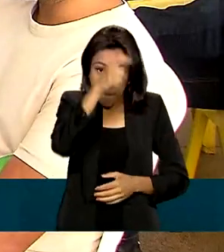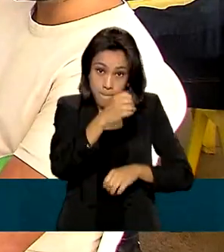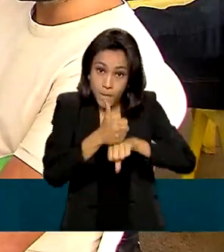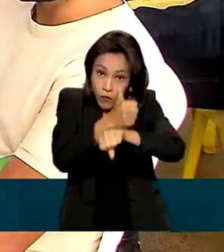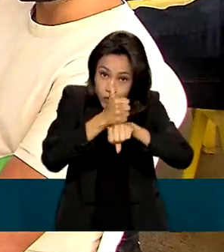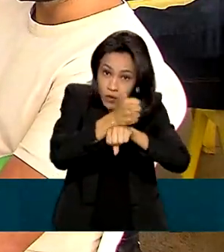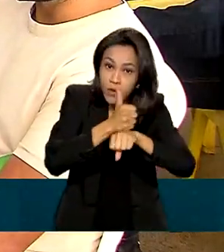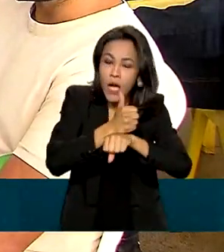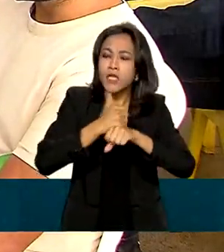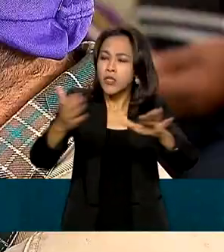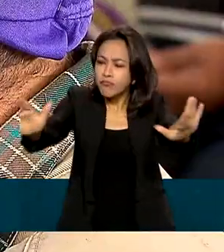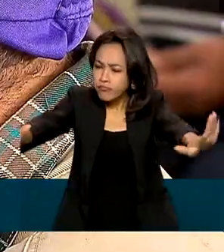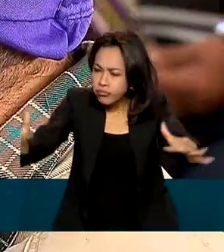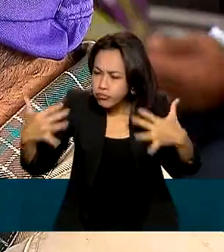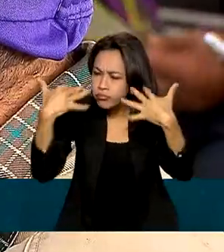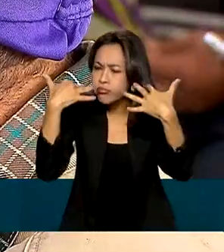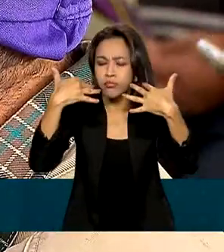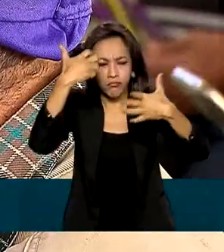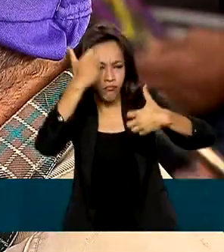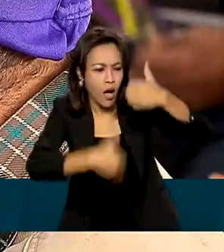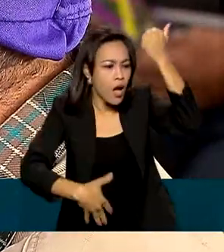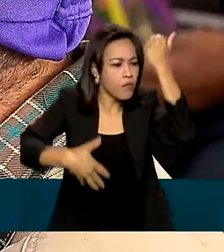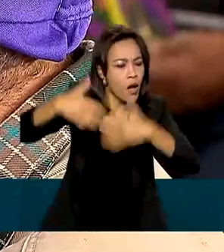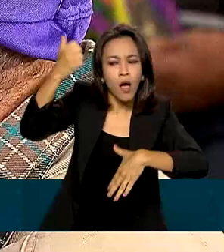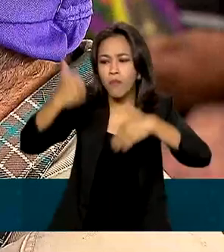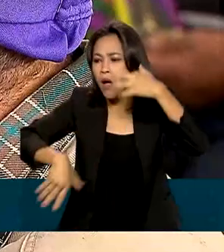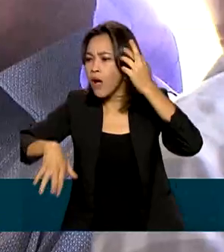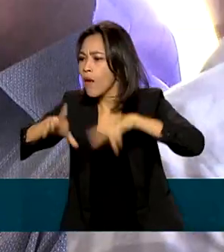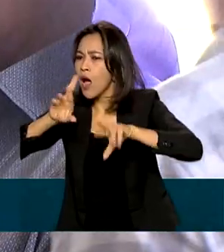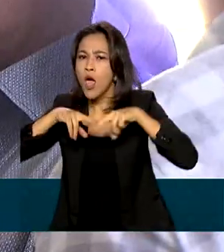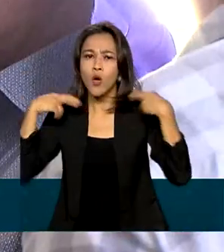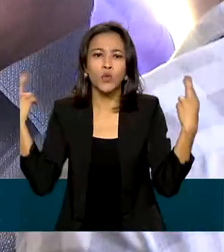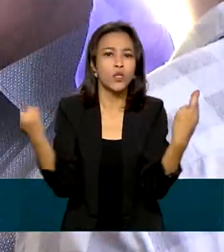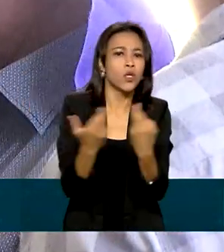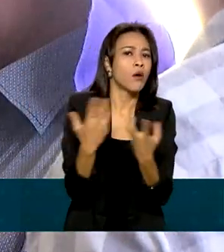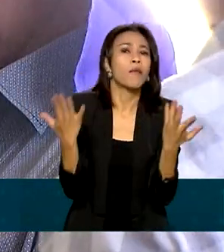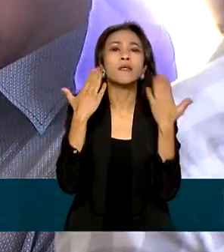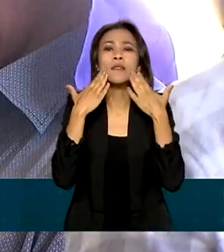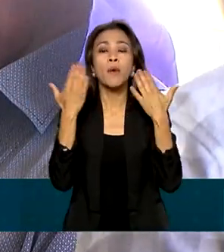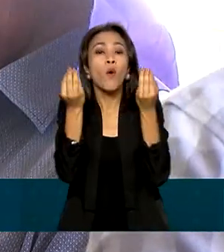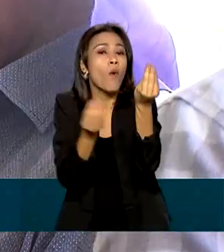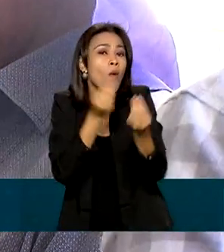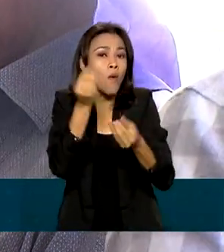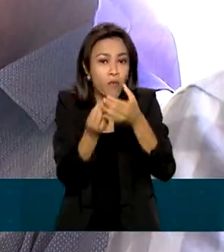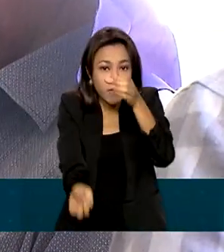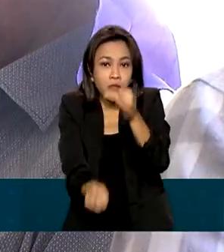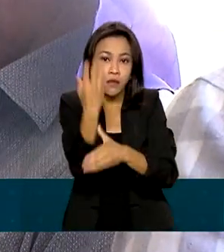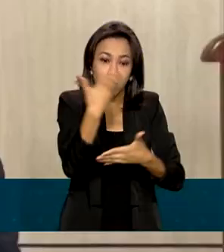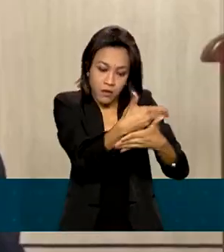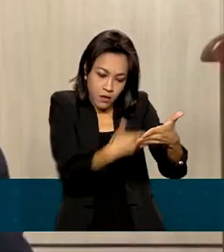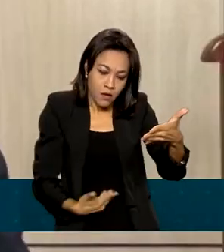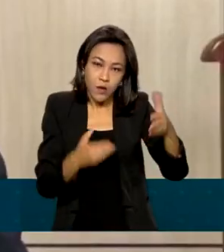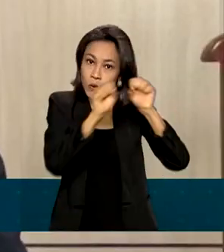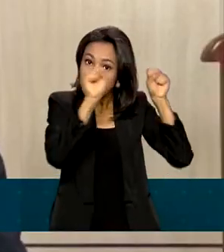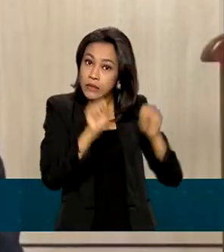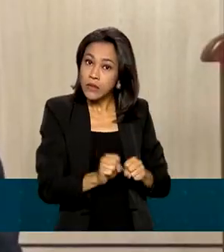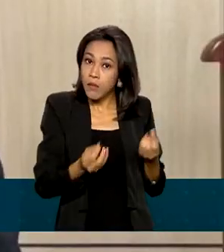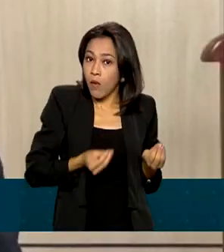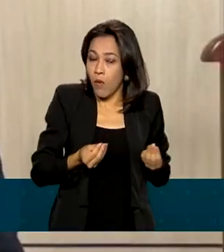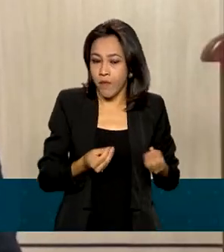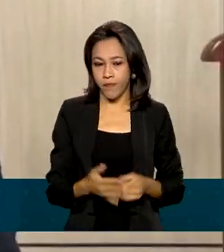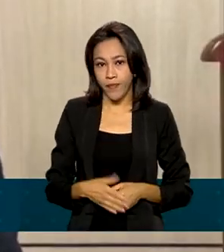série de reuniões técnicas nos estados para explicar como é a implantação do sistema. Essa nova